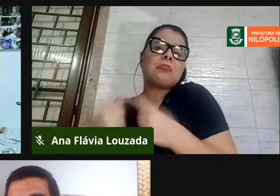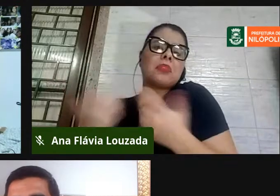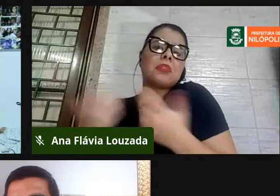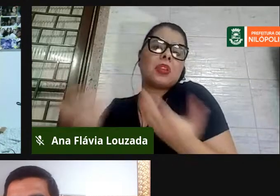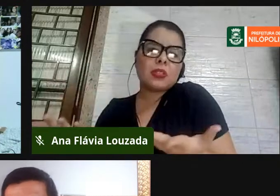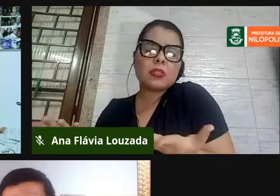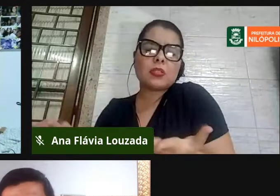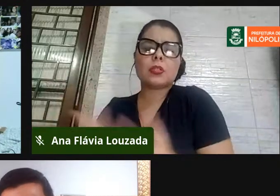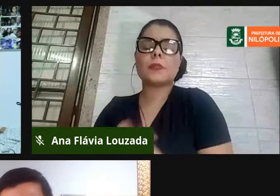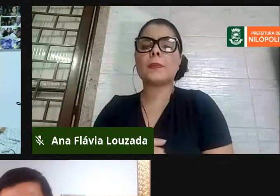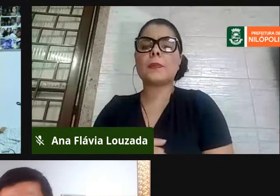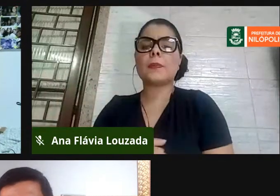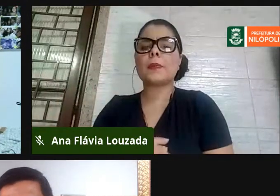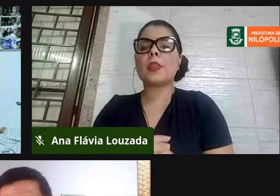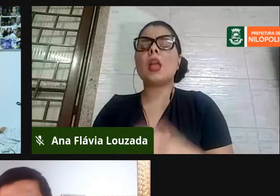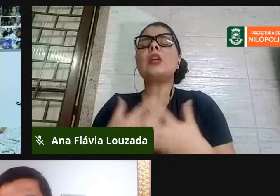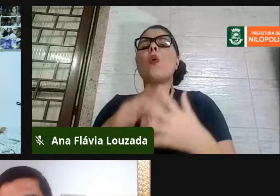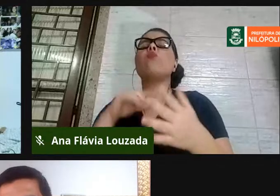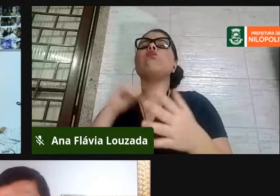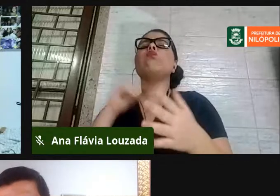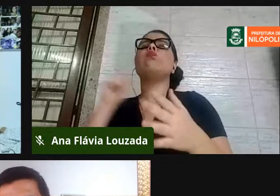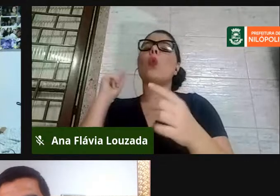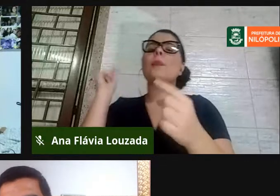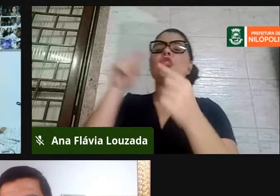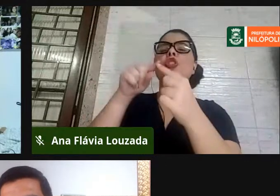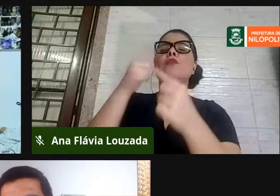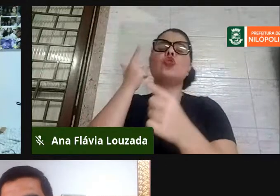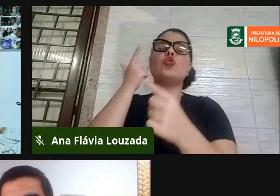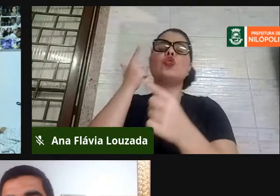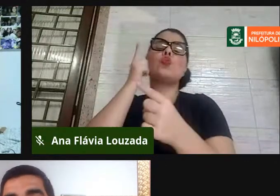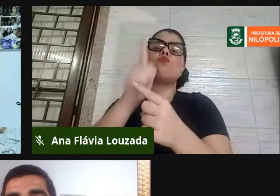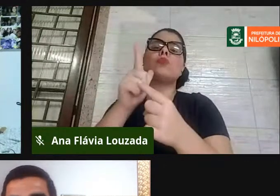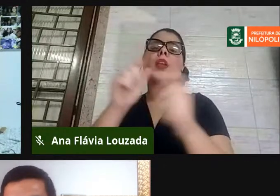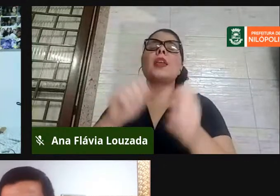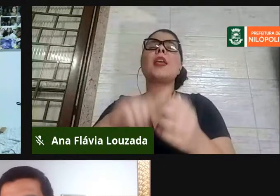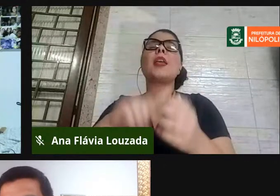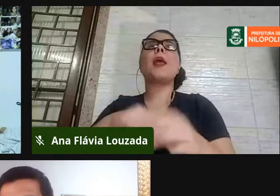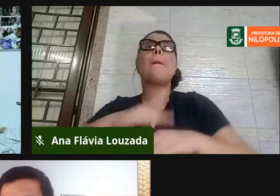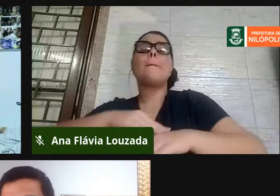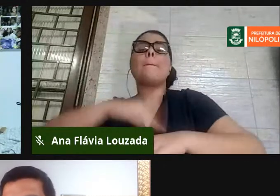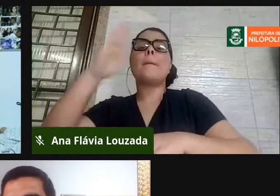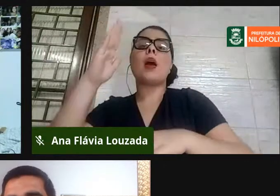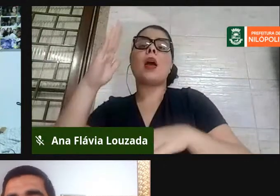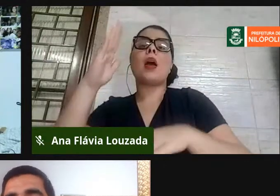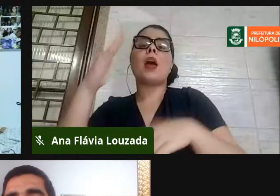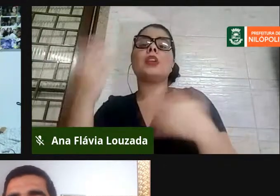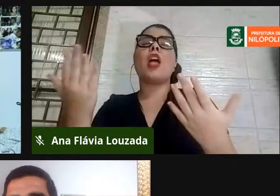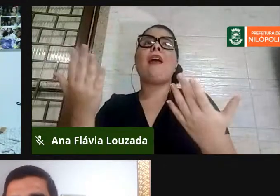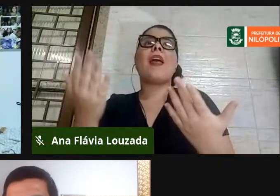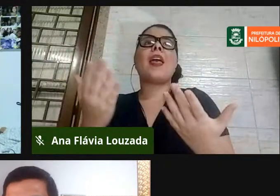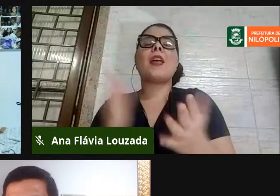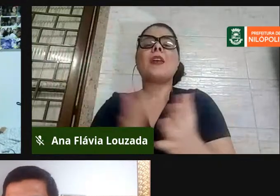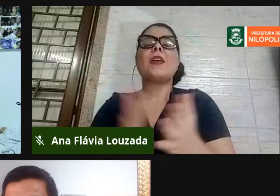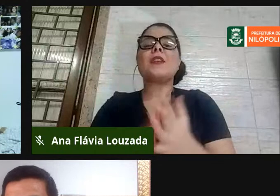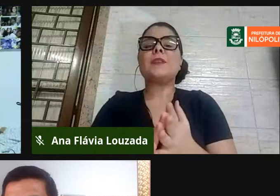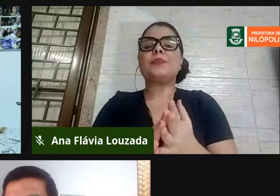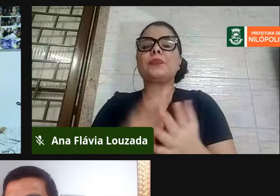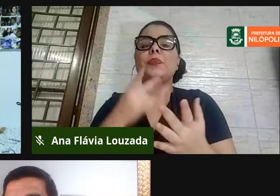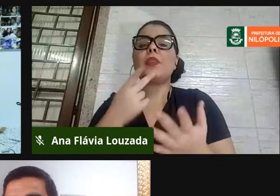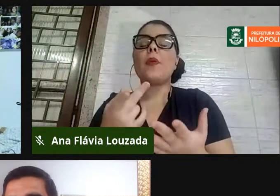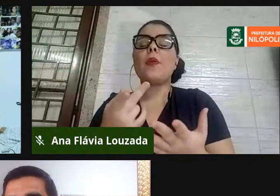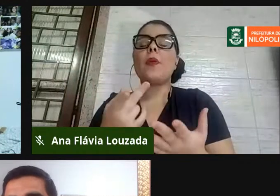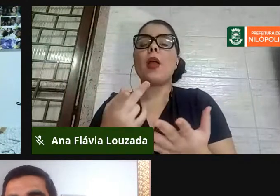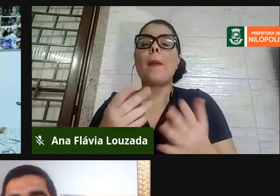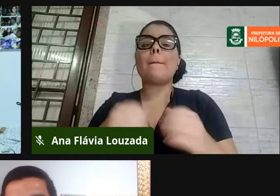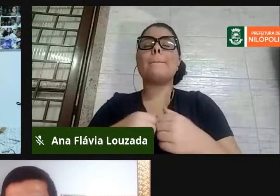E com o objetivo de trazer mais cor, ampliando aquilo que Bourdier chama de capital cultural dos nossos alunos,